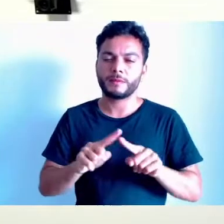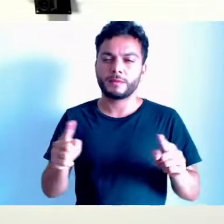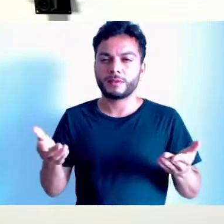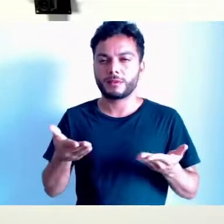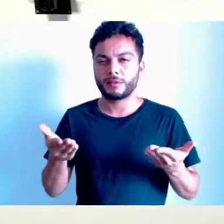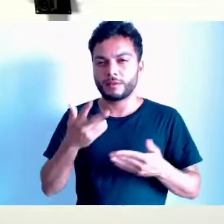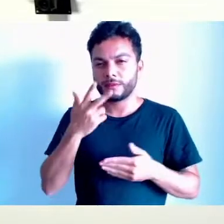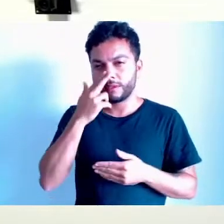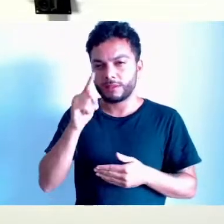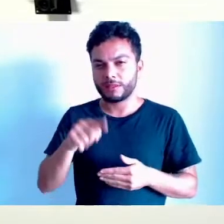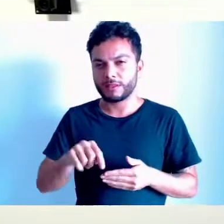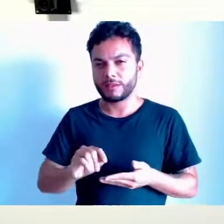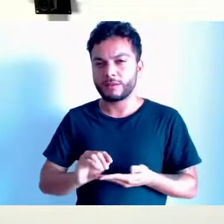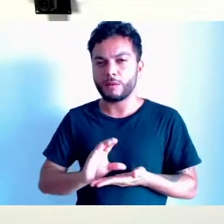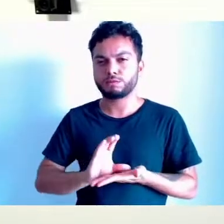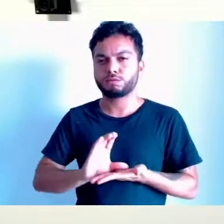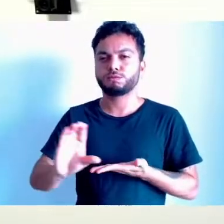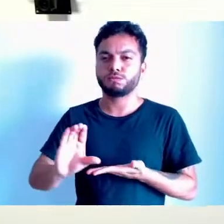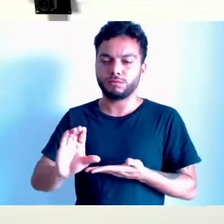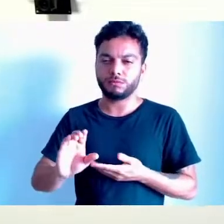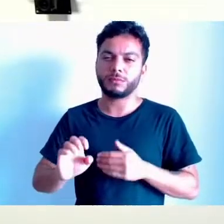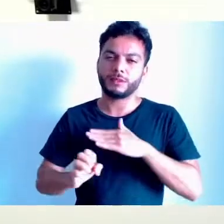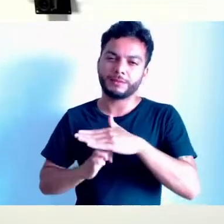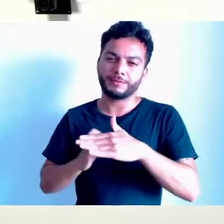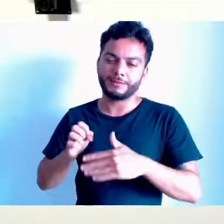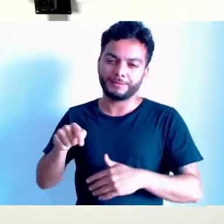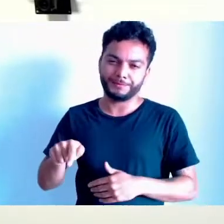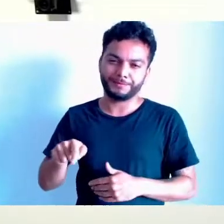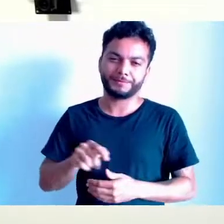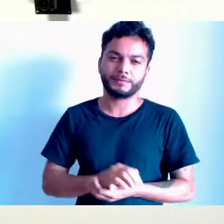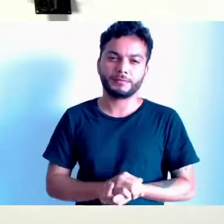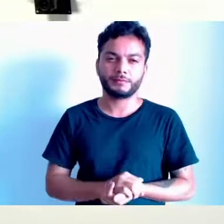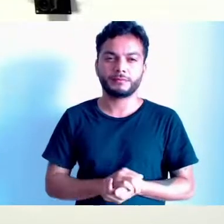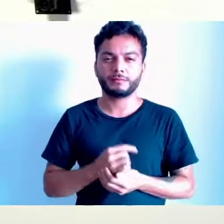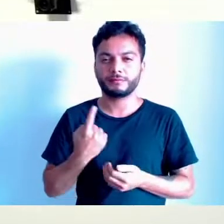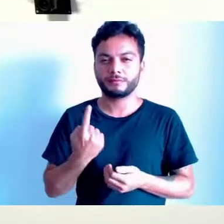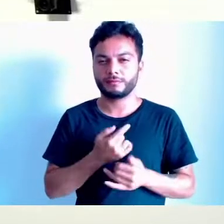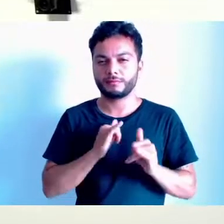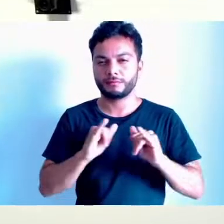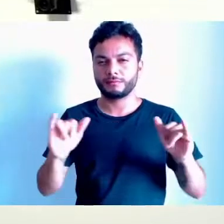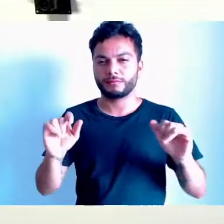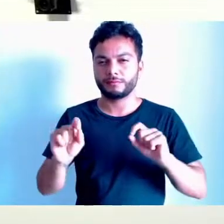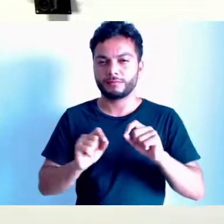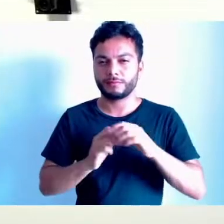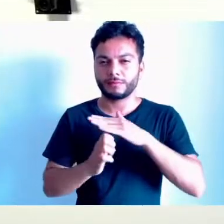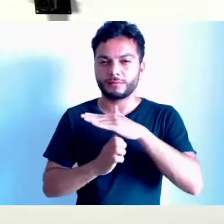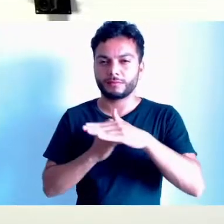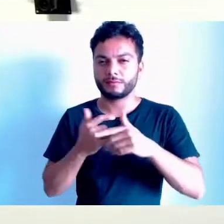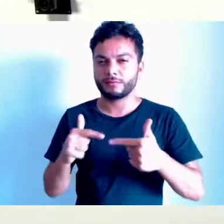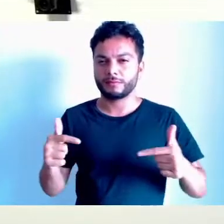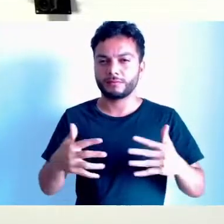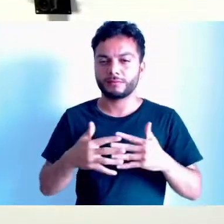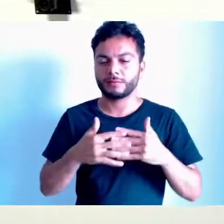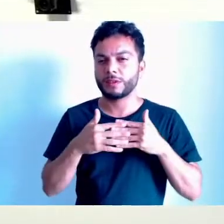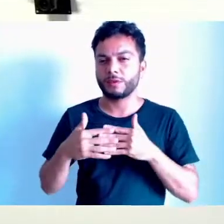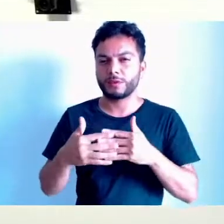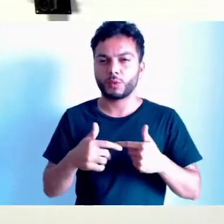para essa empresa. A gente informou que essa empresa não tinha nem caminhão. O vereador Chapecó sabe.